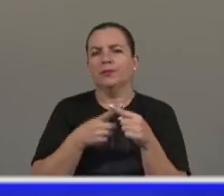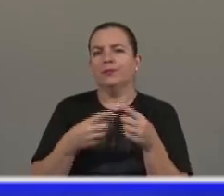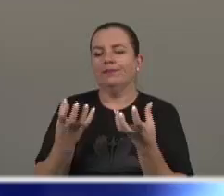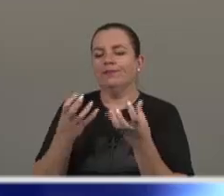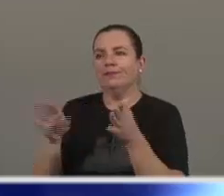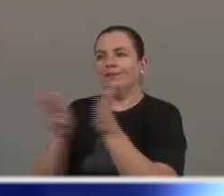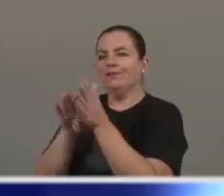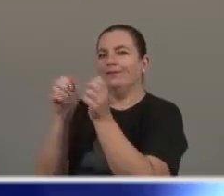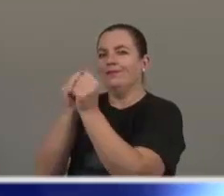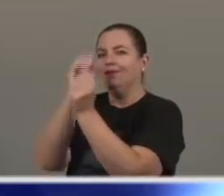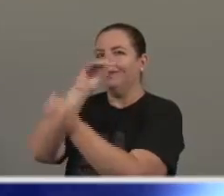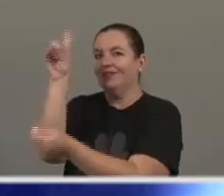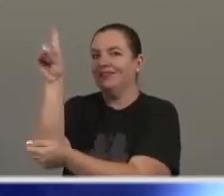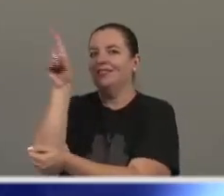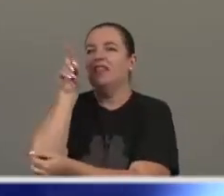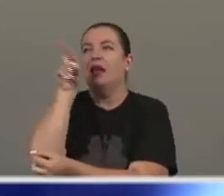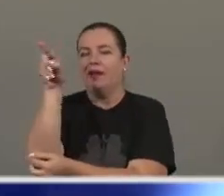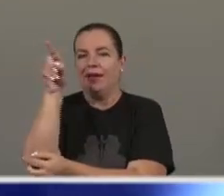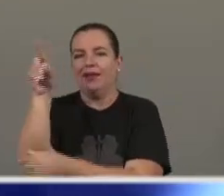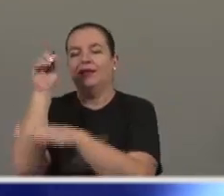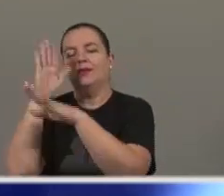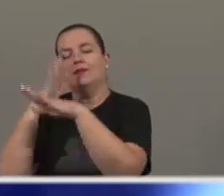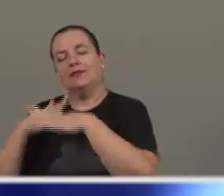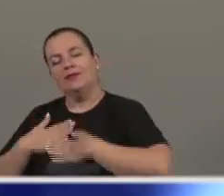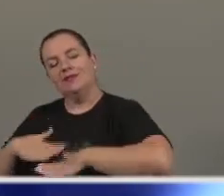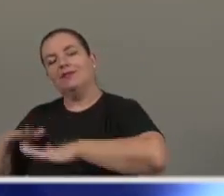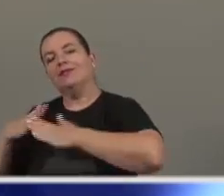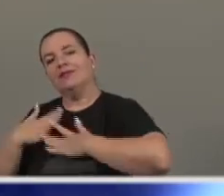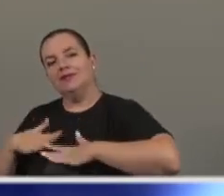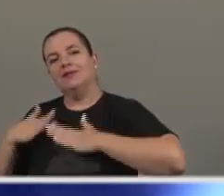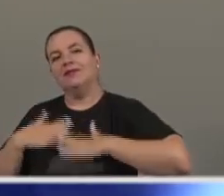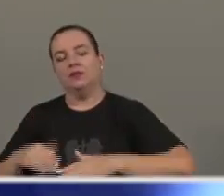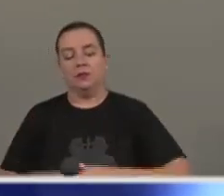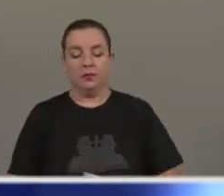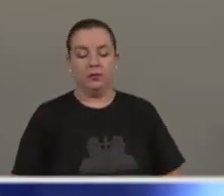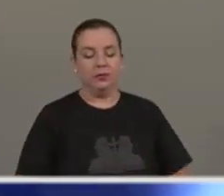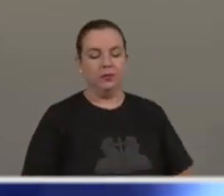vez chegados, é nele que repousaremos, vou repetir,